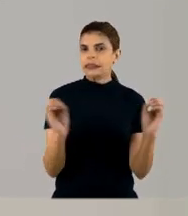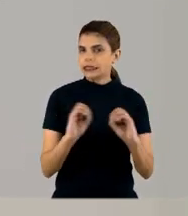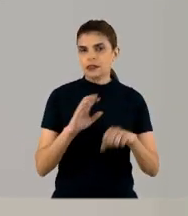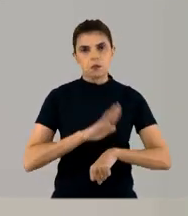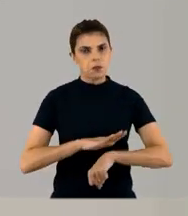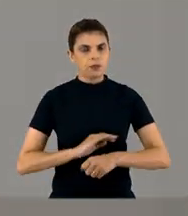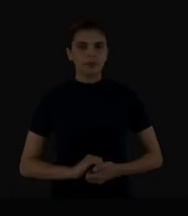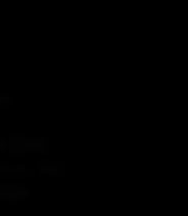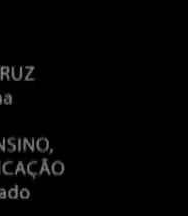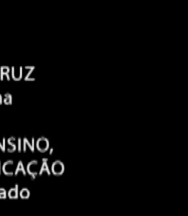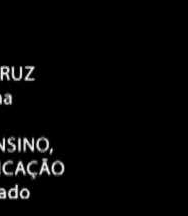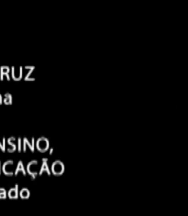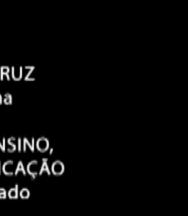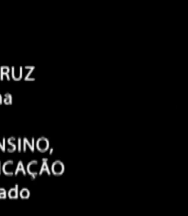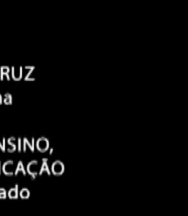nesse momento.